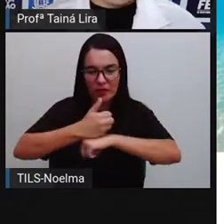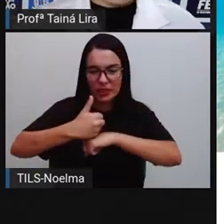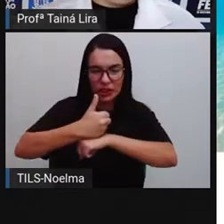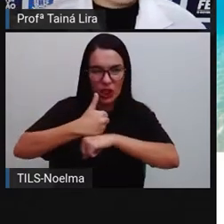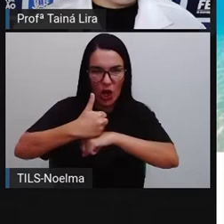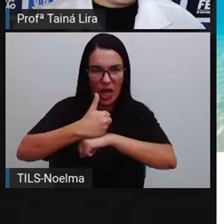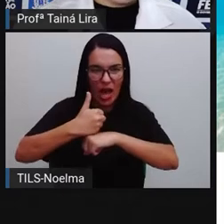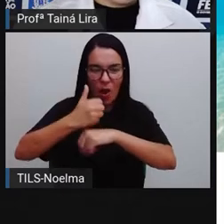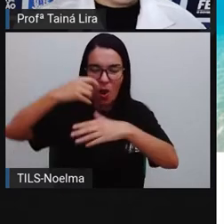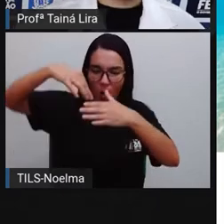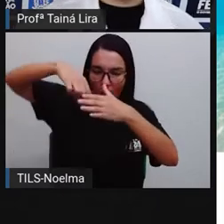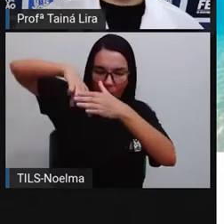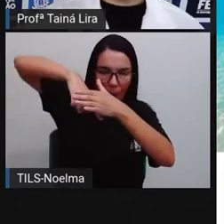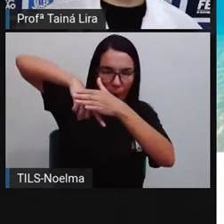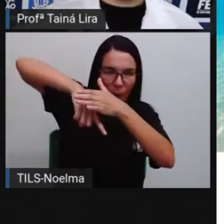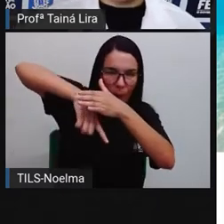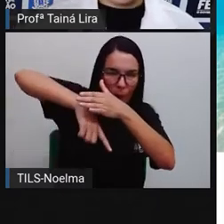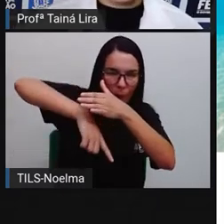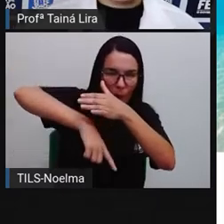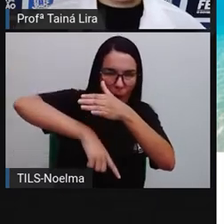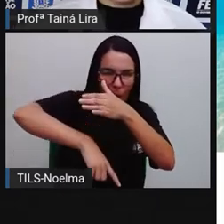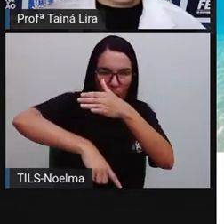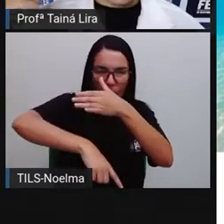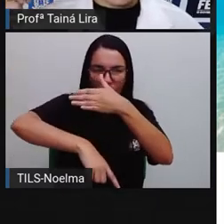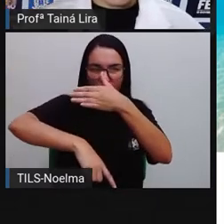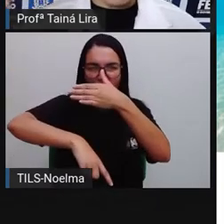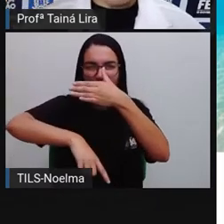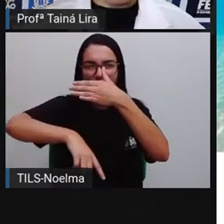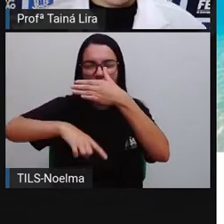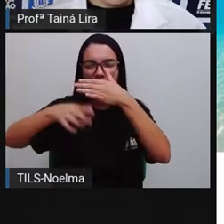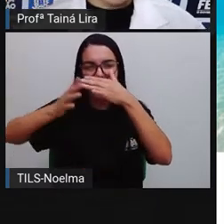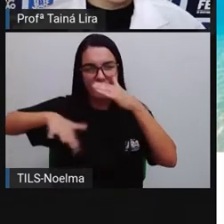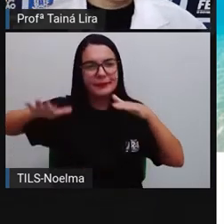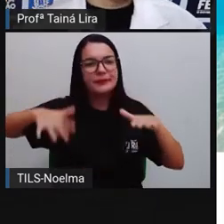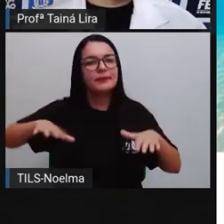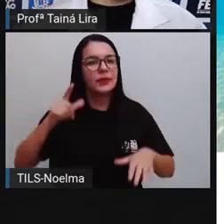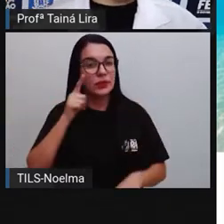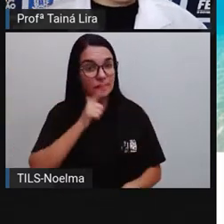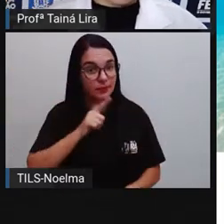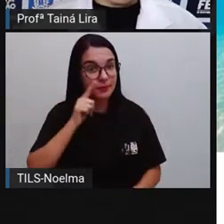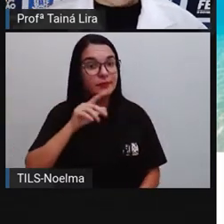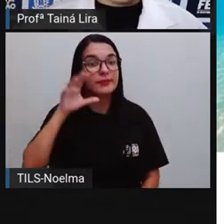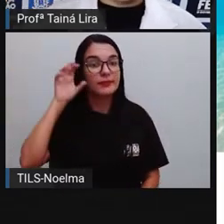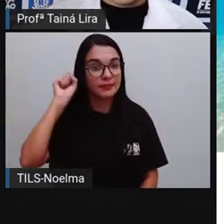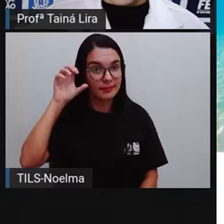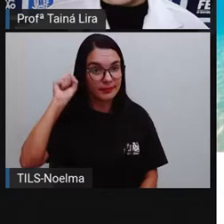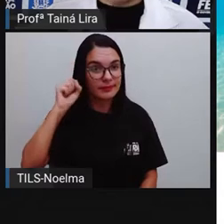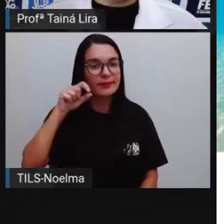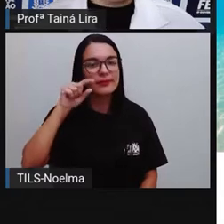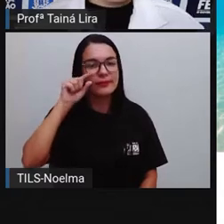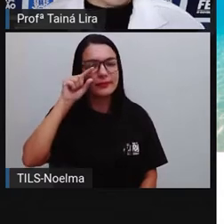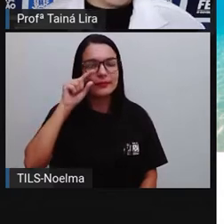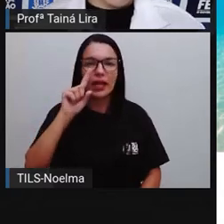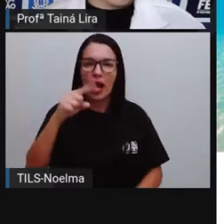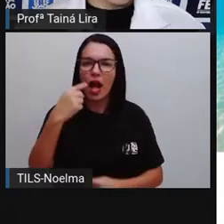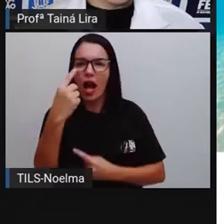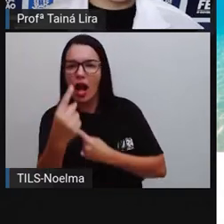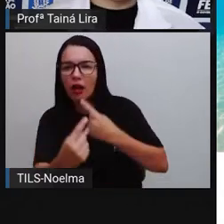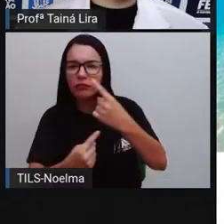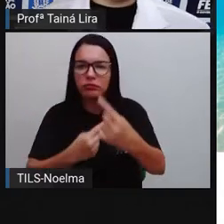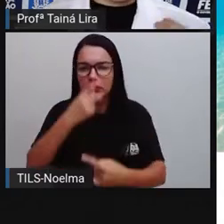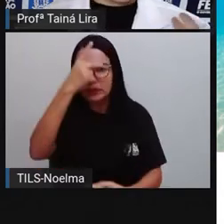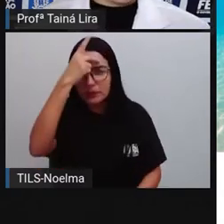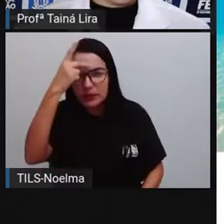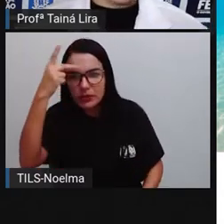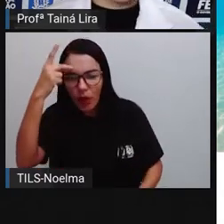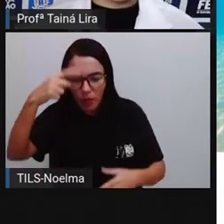quem vai fazer essas pesquisas com os animais, eles conseguem ouvir o som dos animais. Alguns mergulhadores